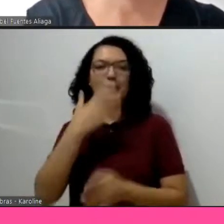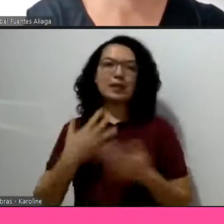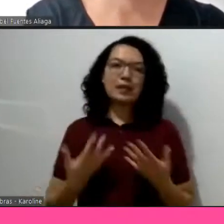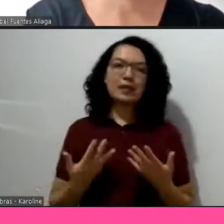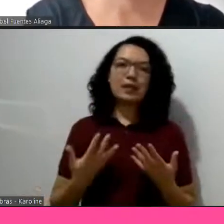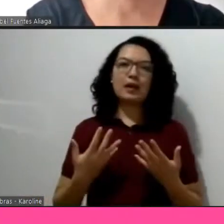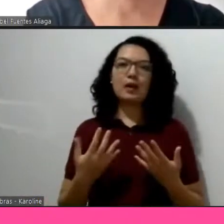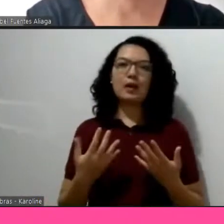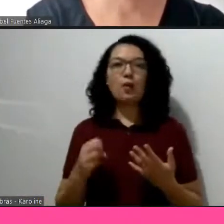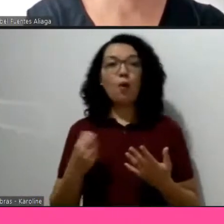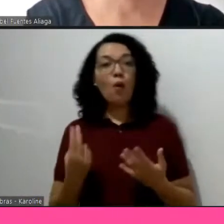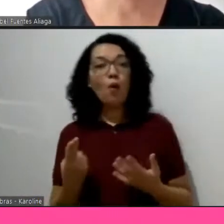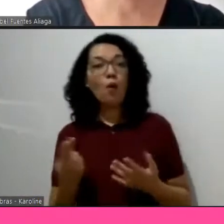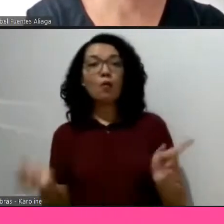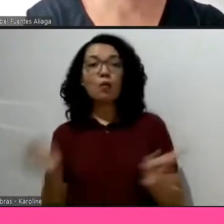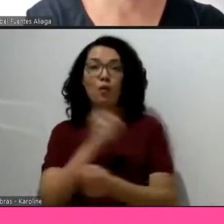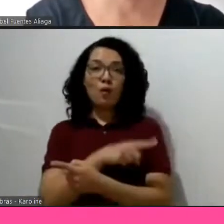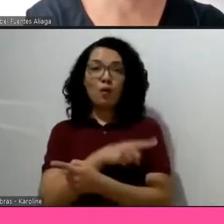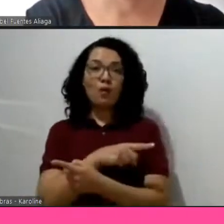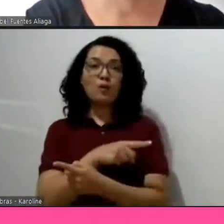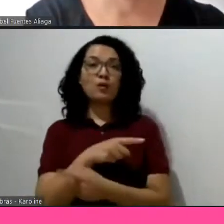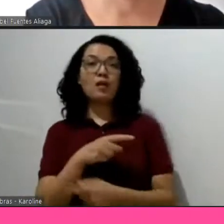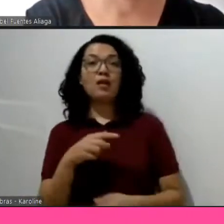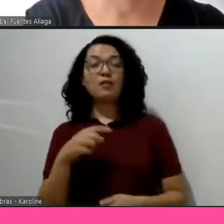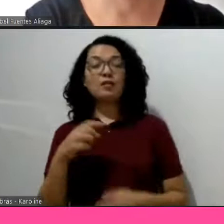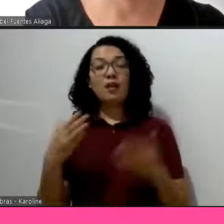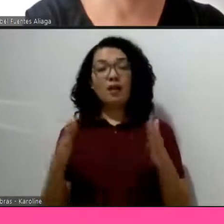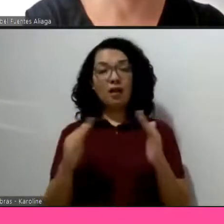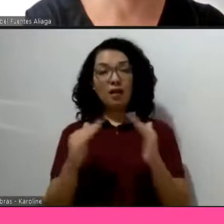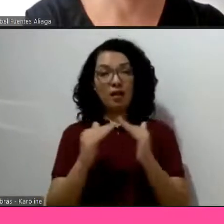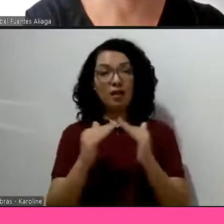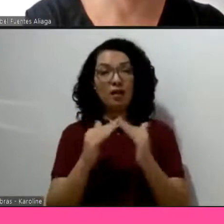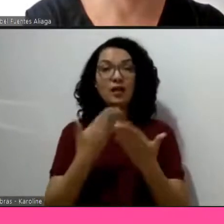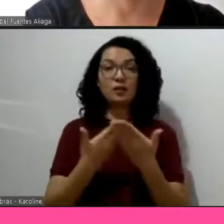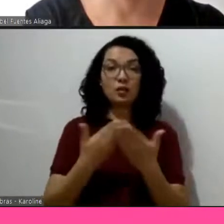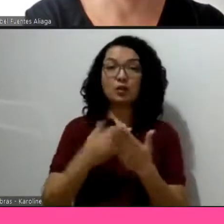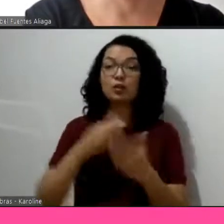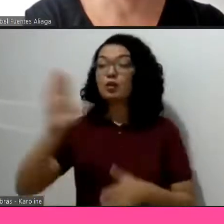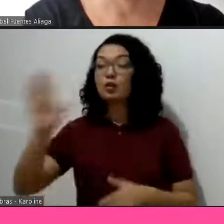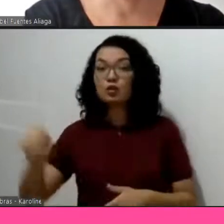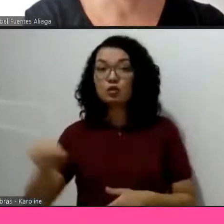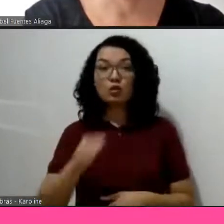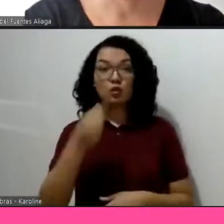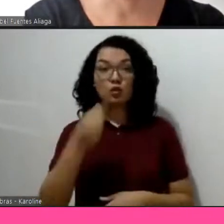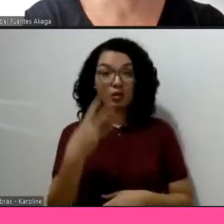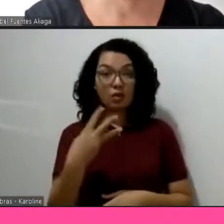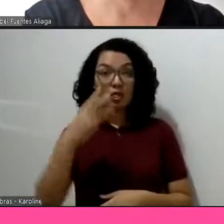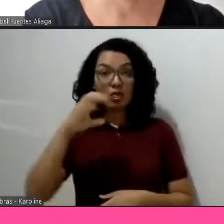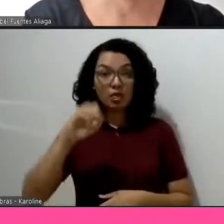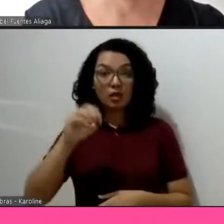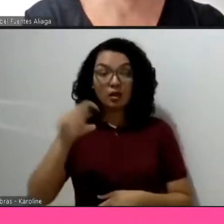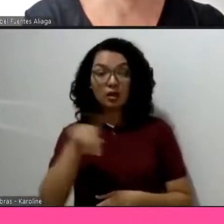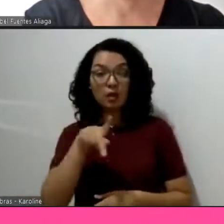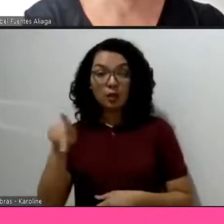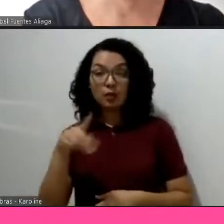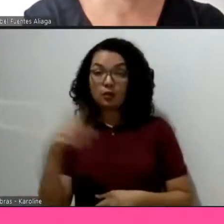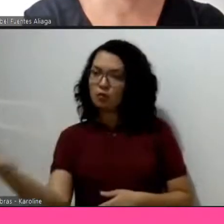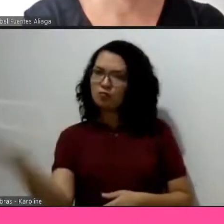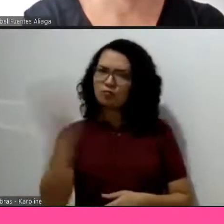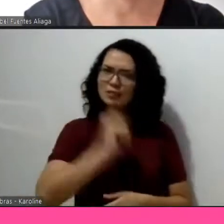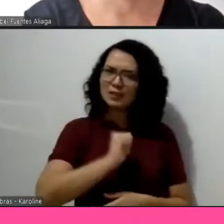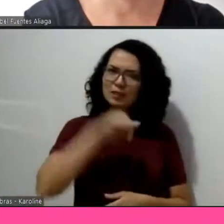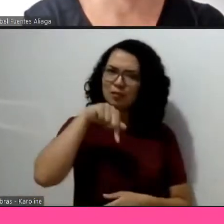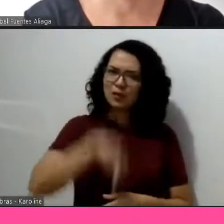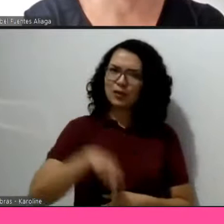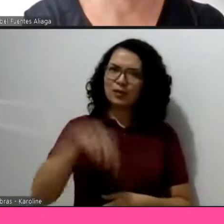contrário, como nós fizemos na Escola de Altos Estudos, que a gente trouxe 30 professores para o Brasil, para dar aula